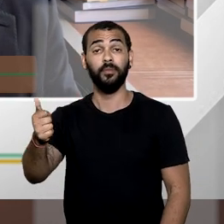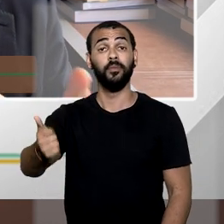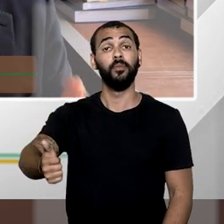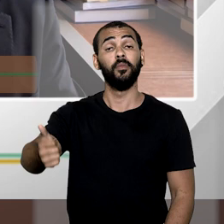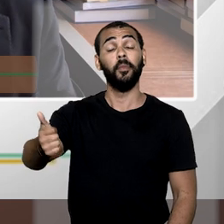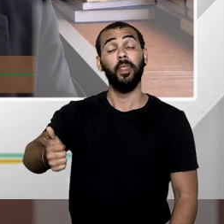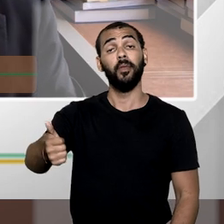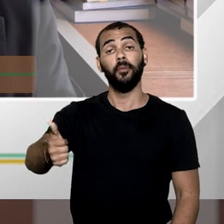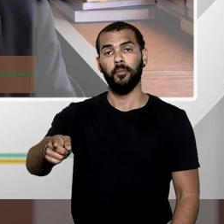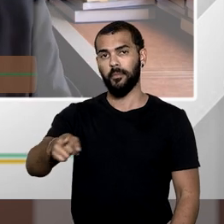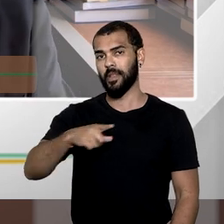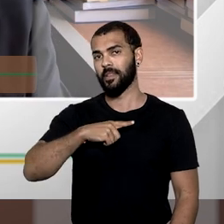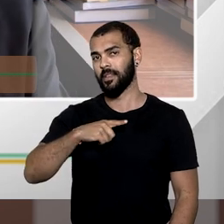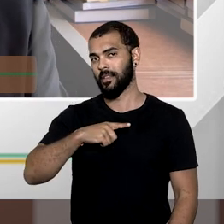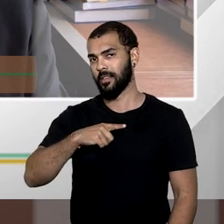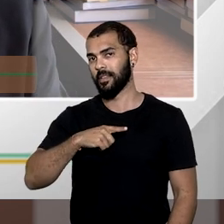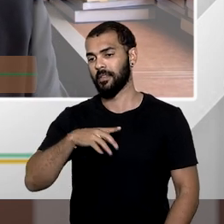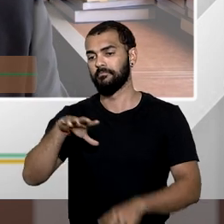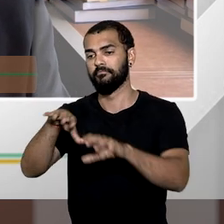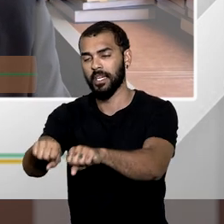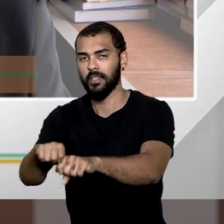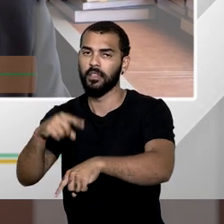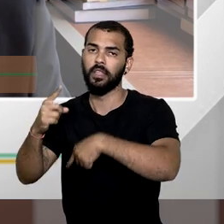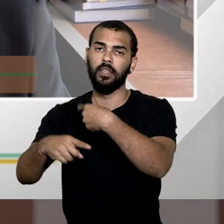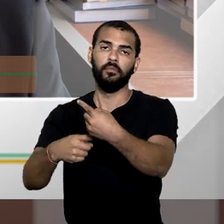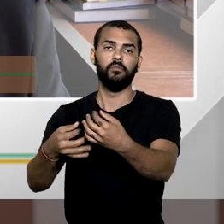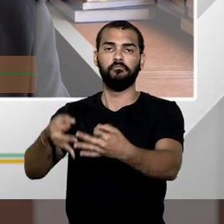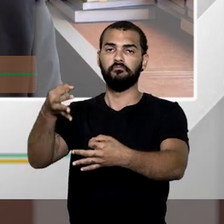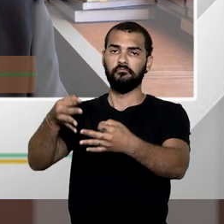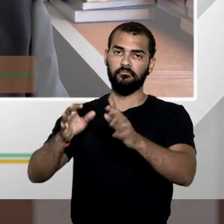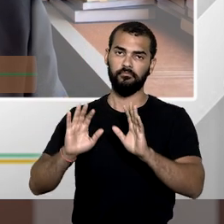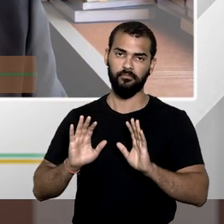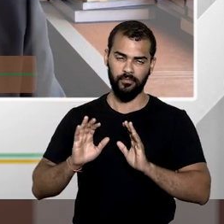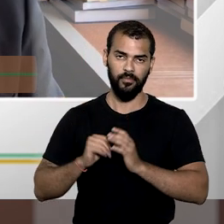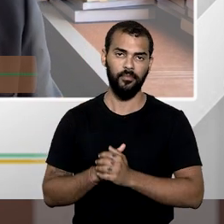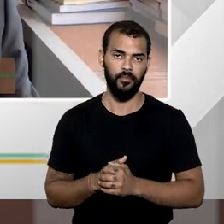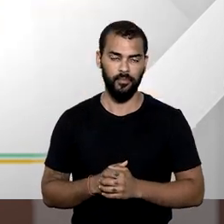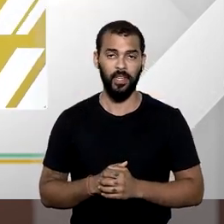a ser paga ao proprietário que foi desapossado de seu bem.